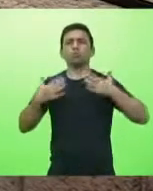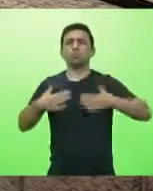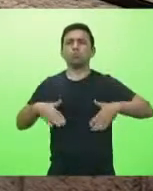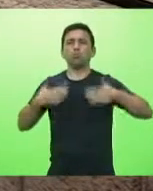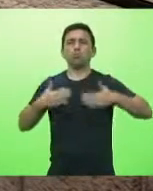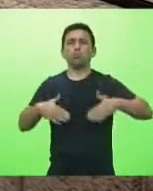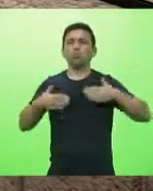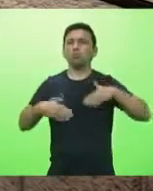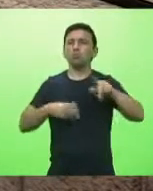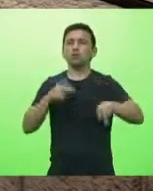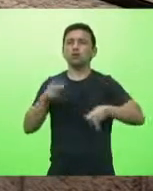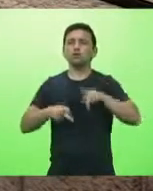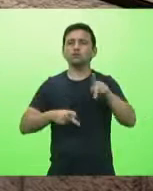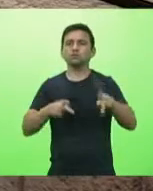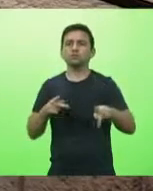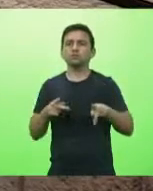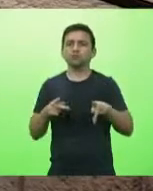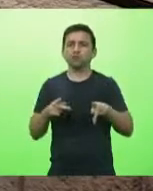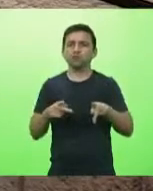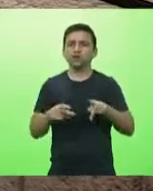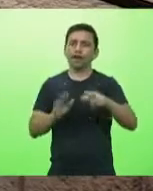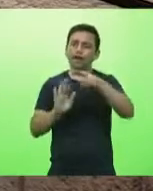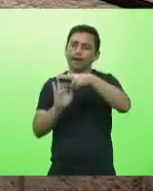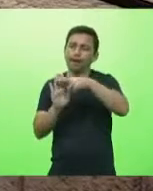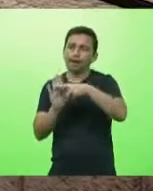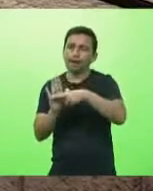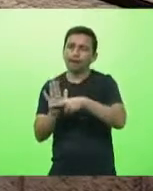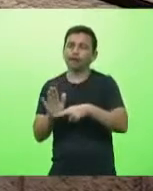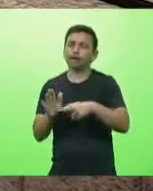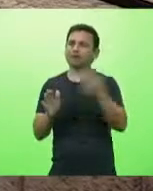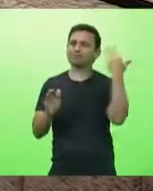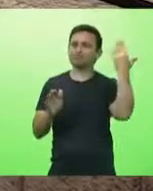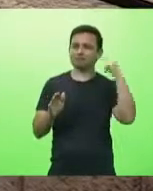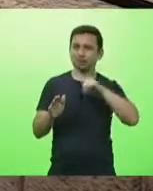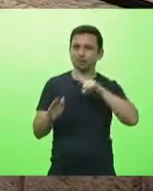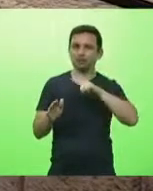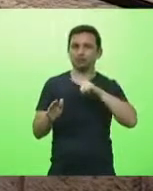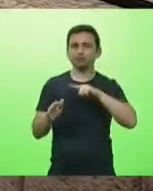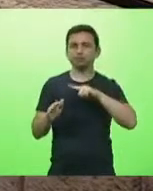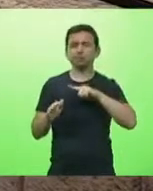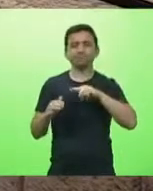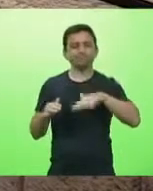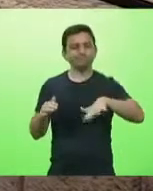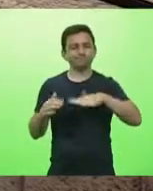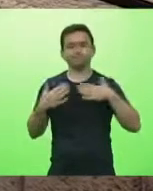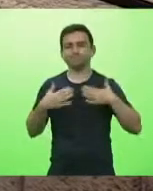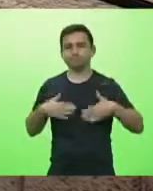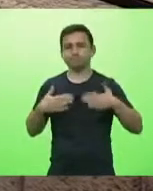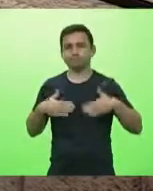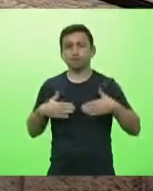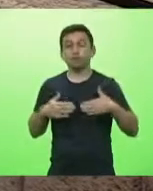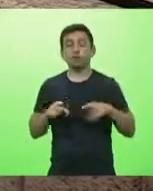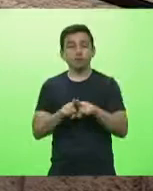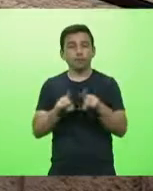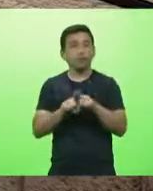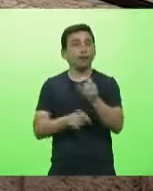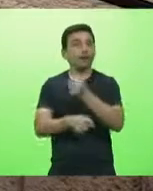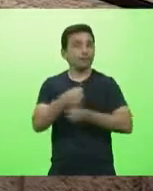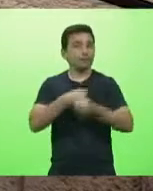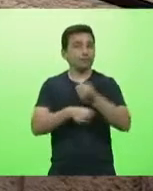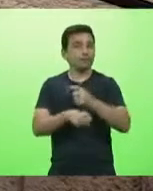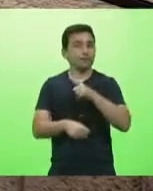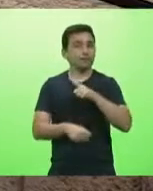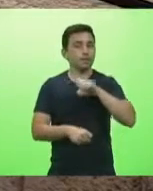às regras dos protocolos estabelecidos também tínhamos no ano passado mais de